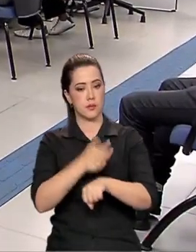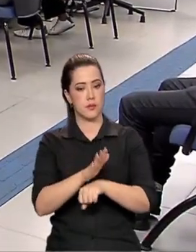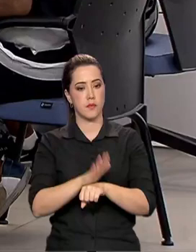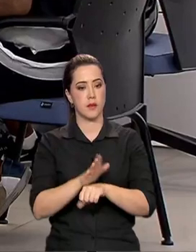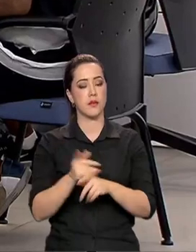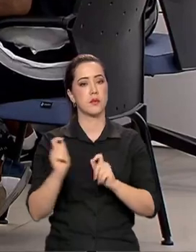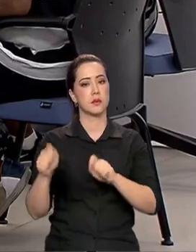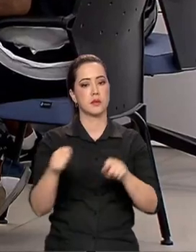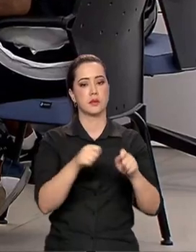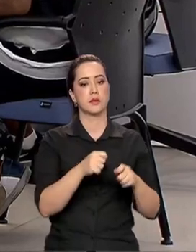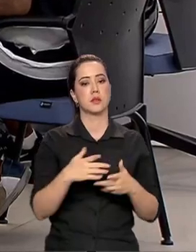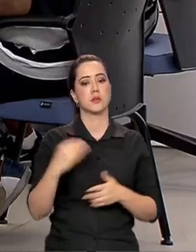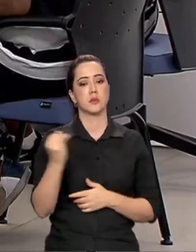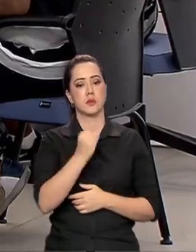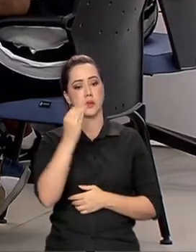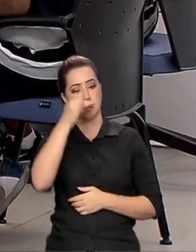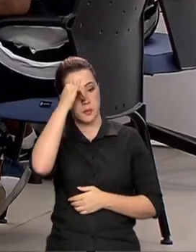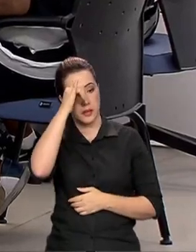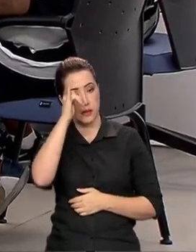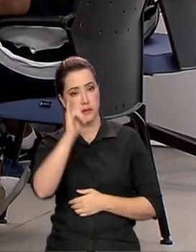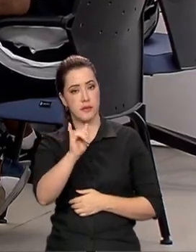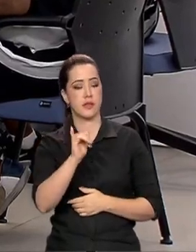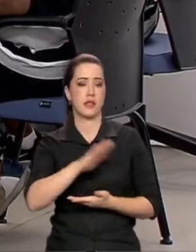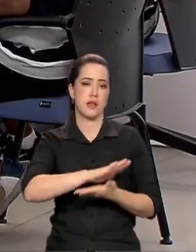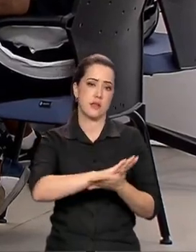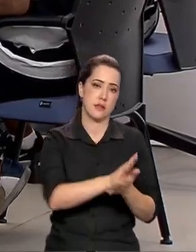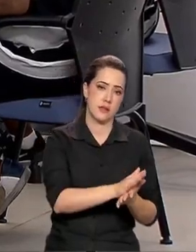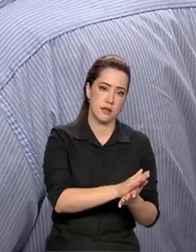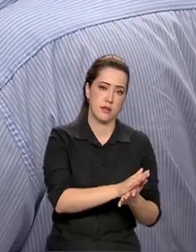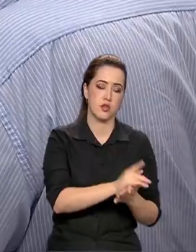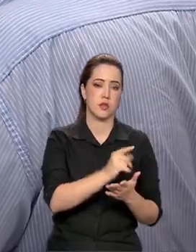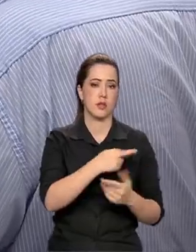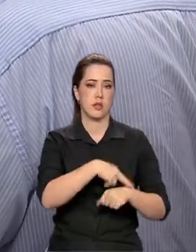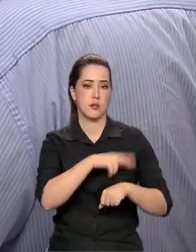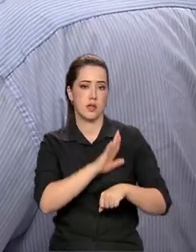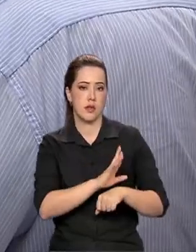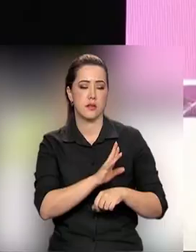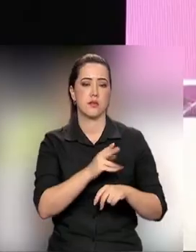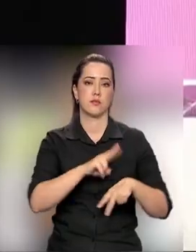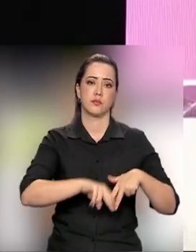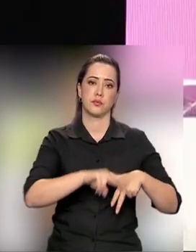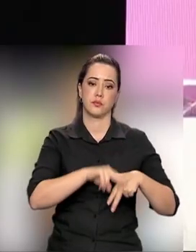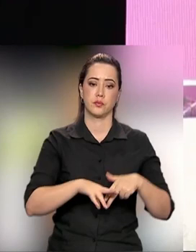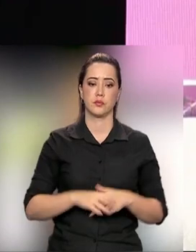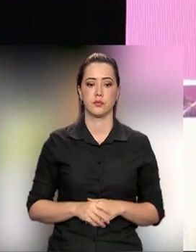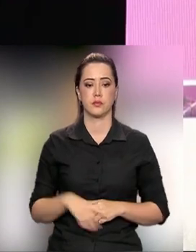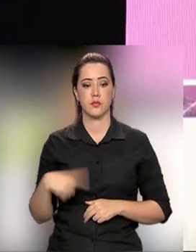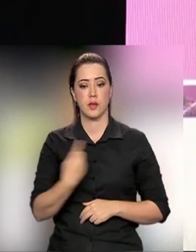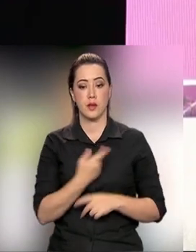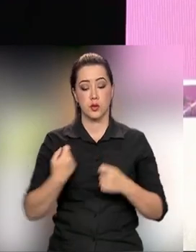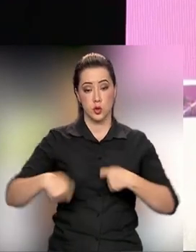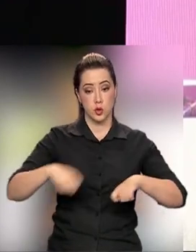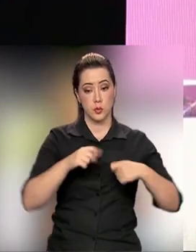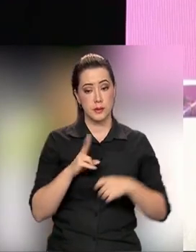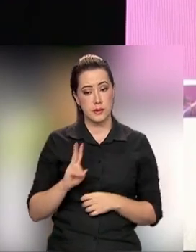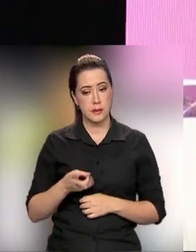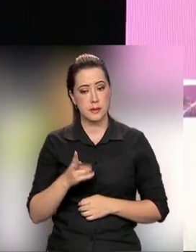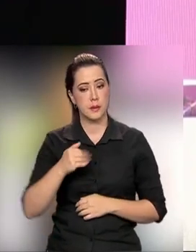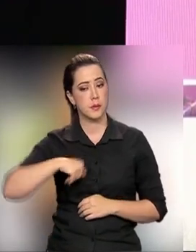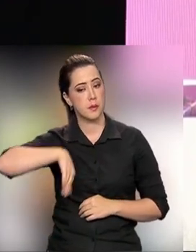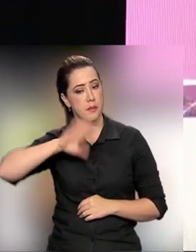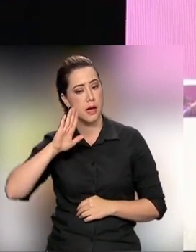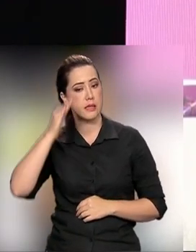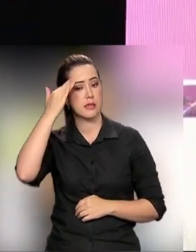providências para impedir a discriminação racial e de gênero. A gente precisa, cada vez mais,